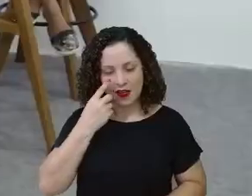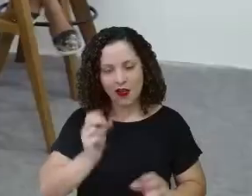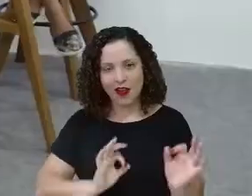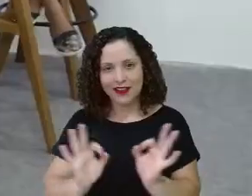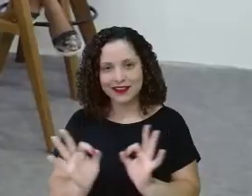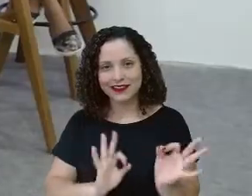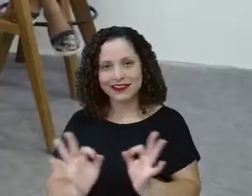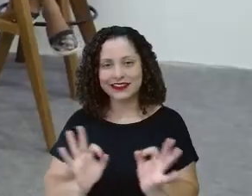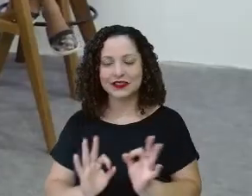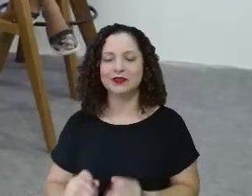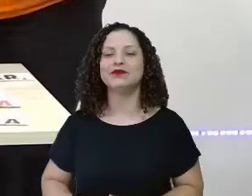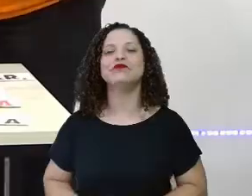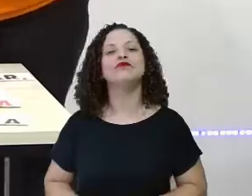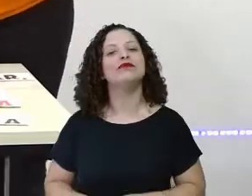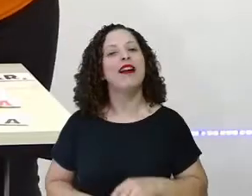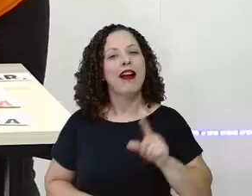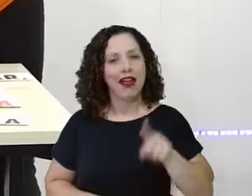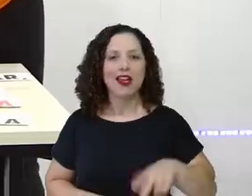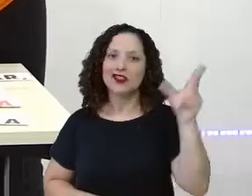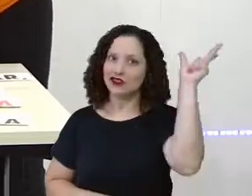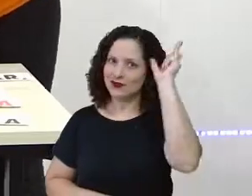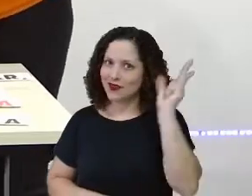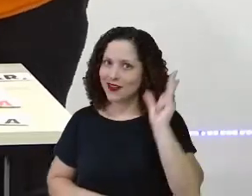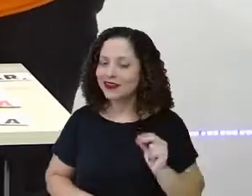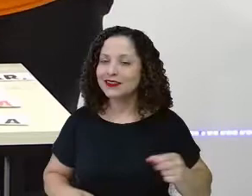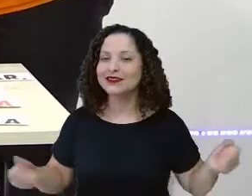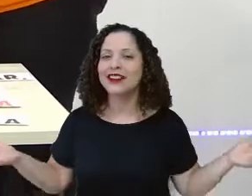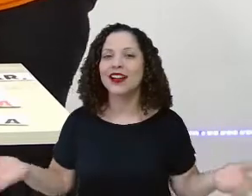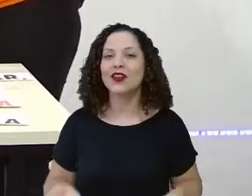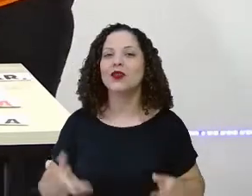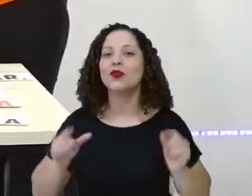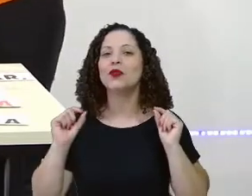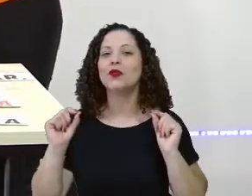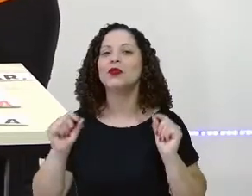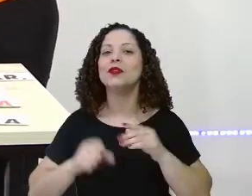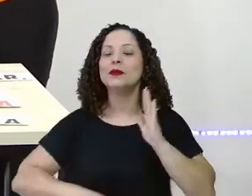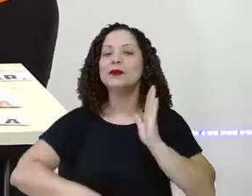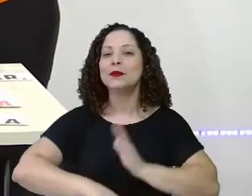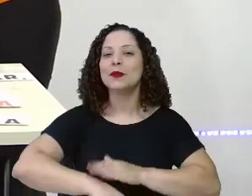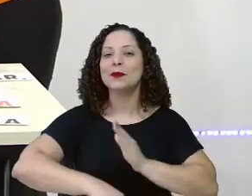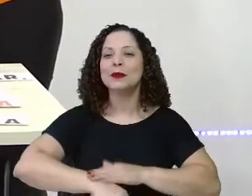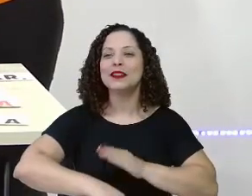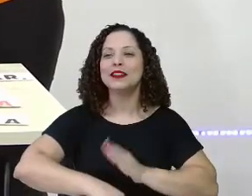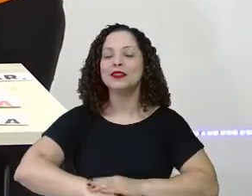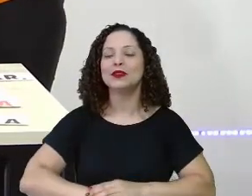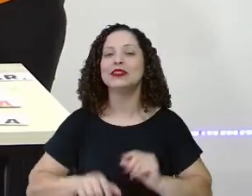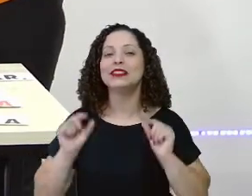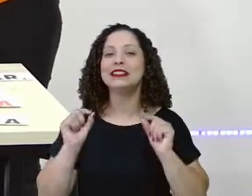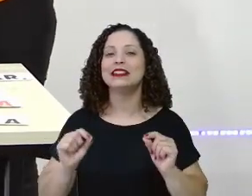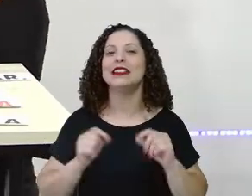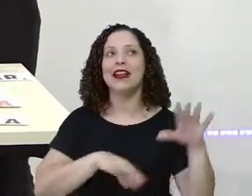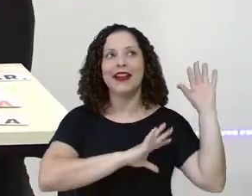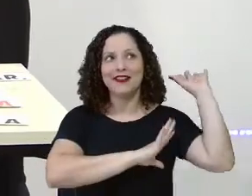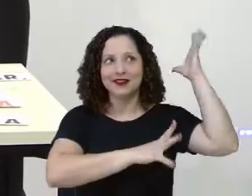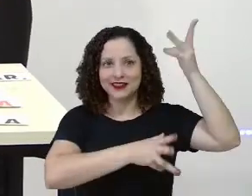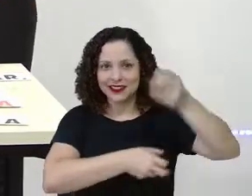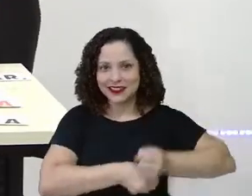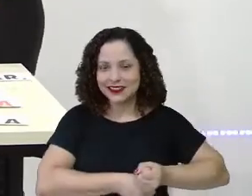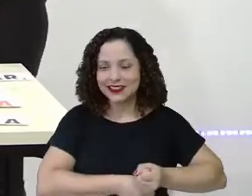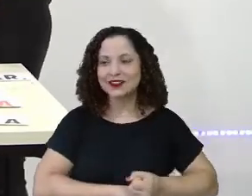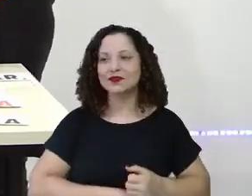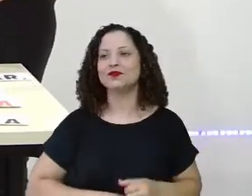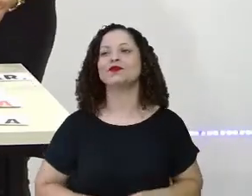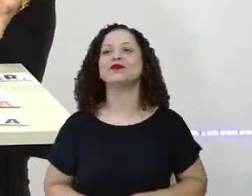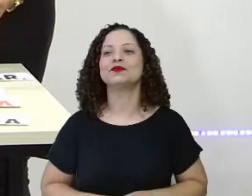é muito esperta! Agora, Laís! Chegou a hora, sabe de quê? Do desafio, da revisão, né? Que foi que a gente